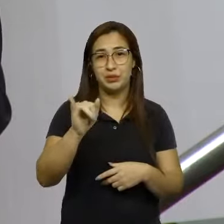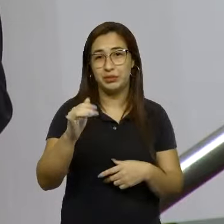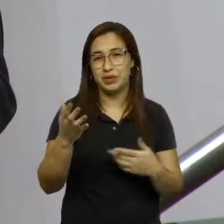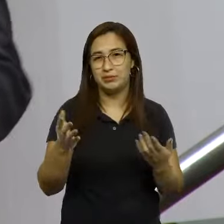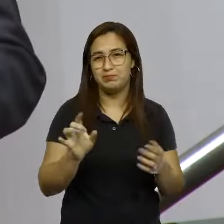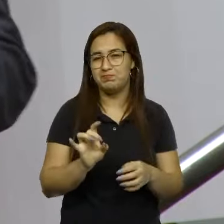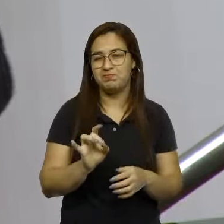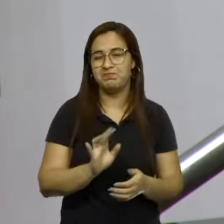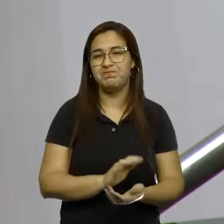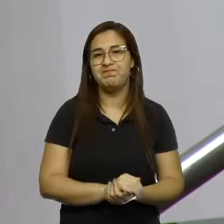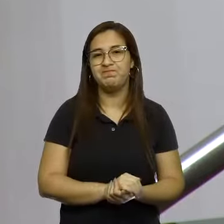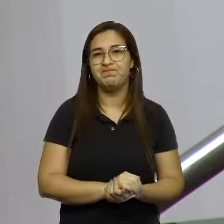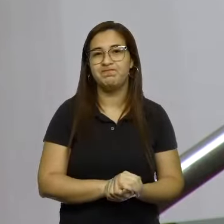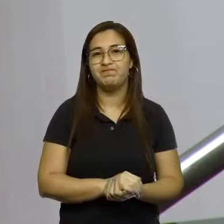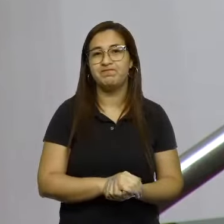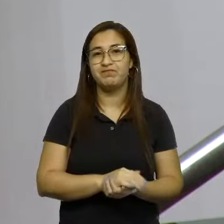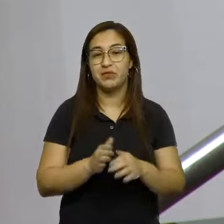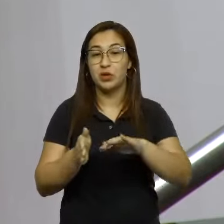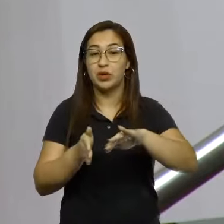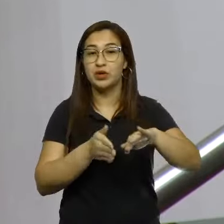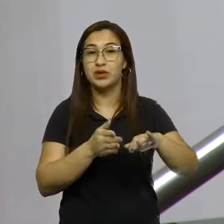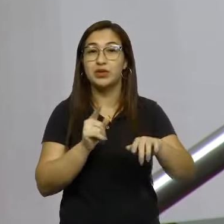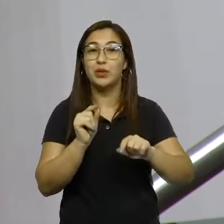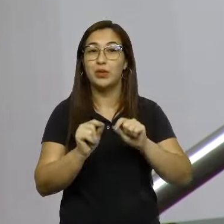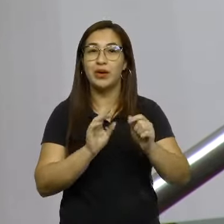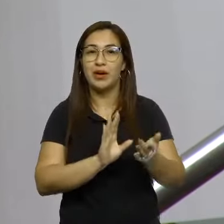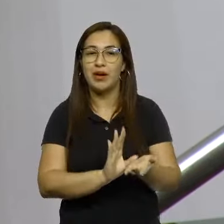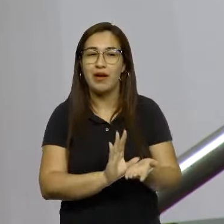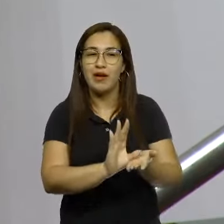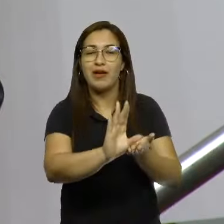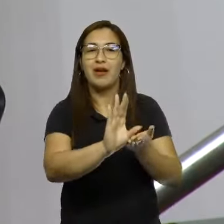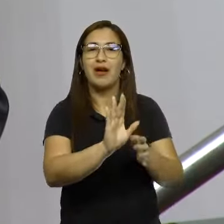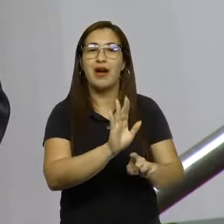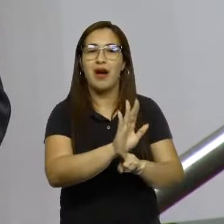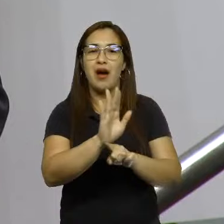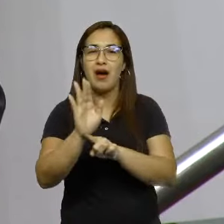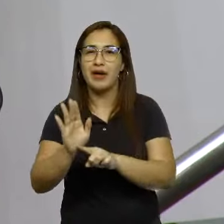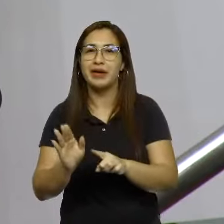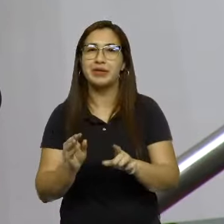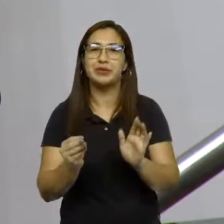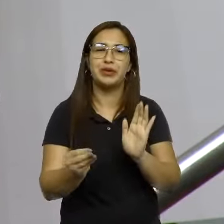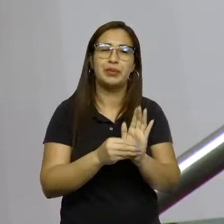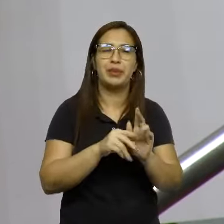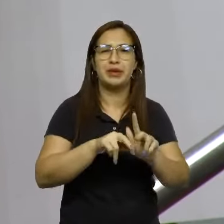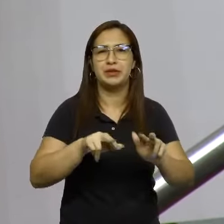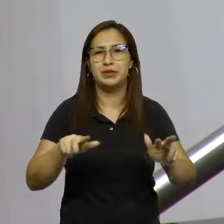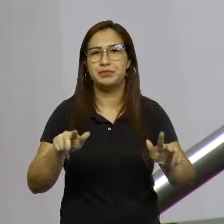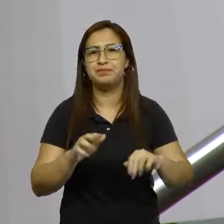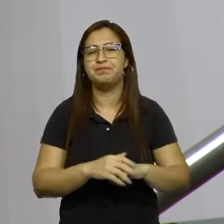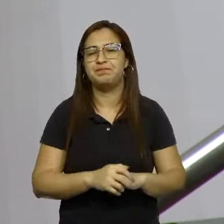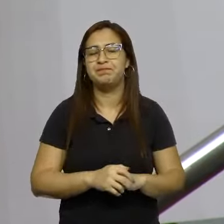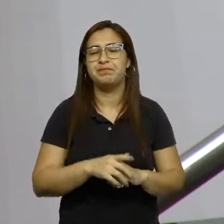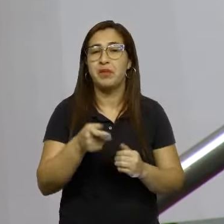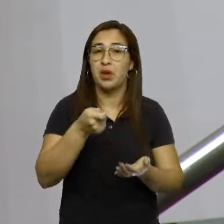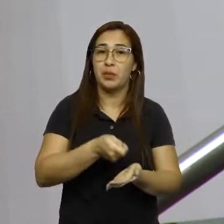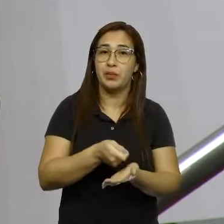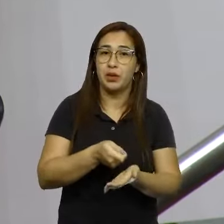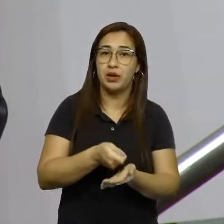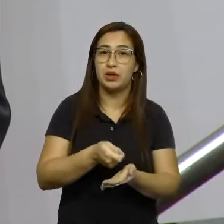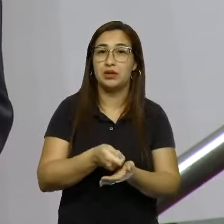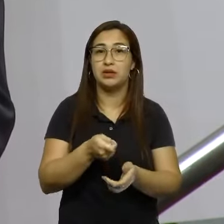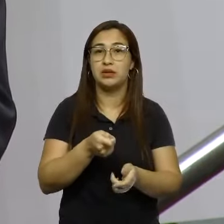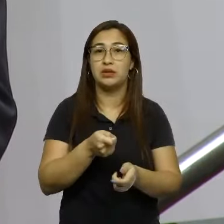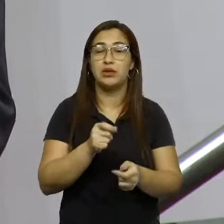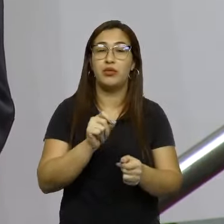demais é para investimento. Então, as teles têm essa obrigação de investir e fazer a